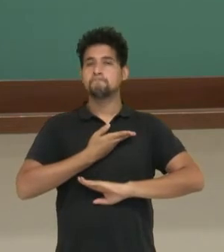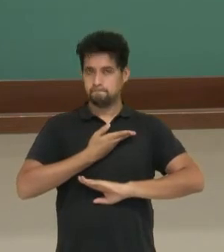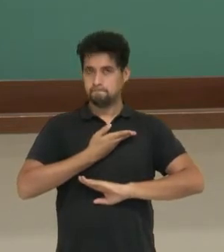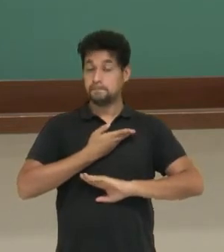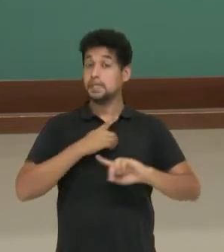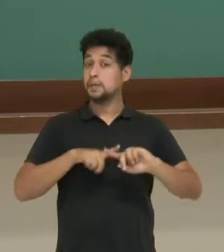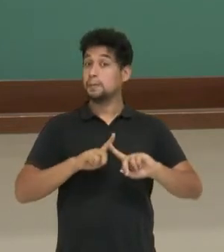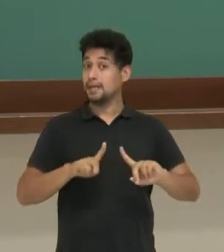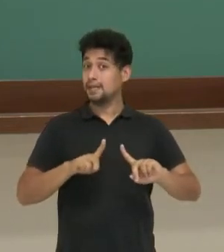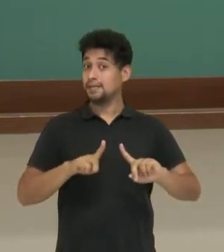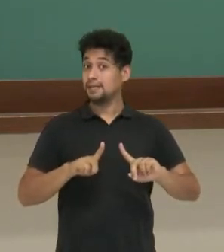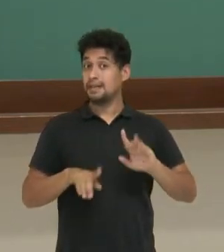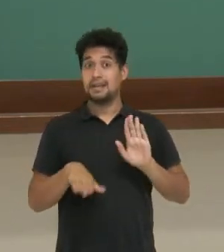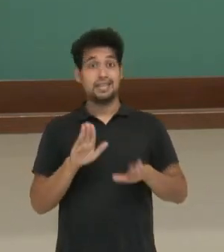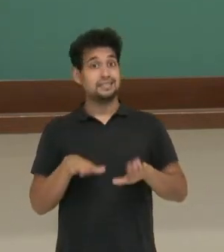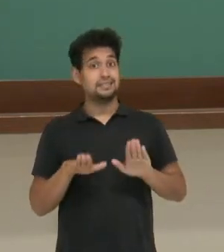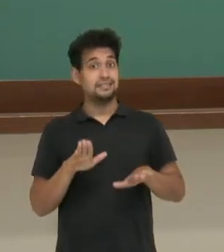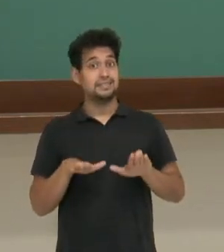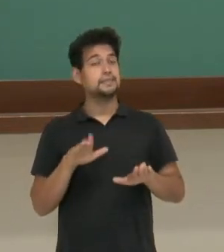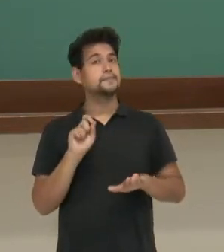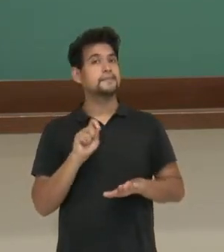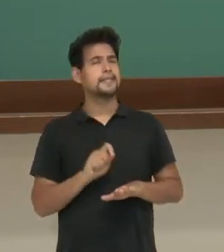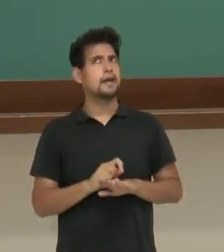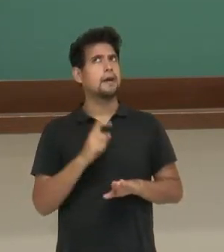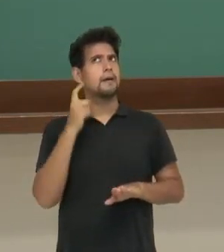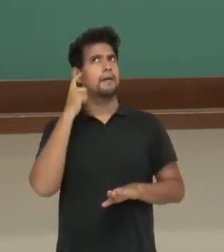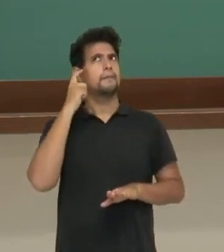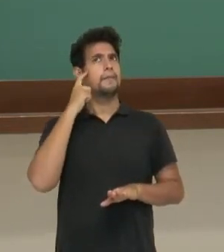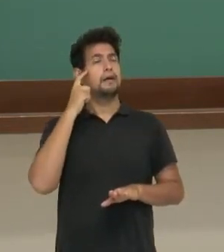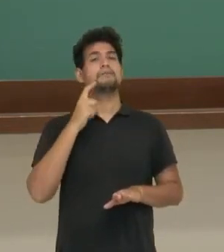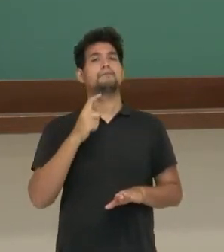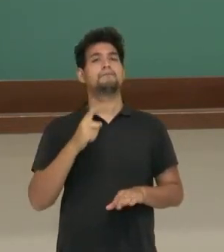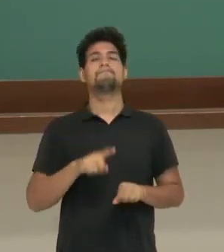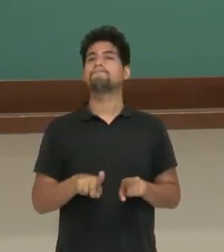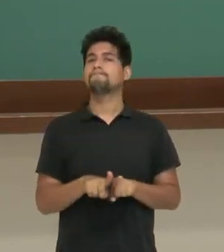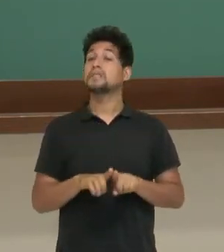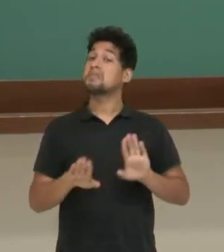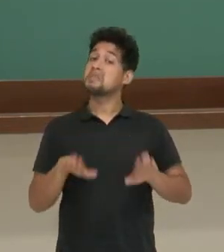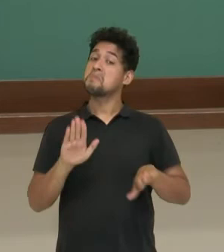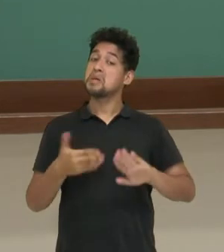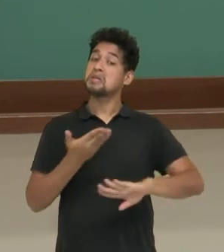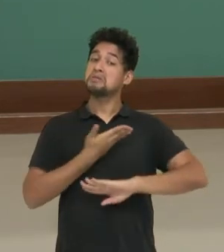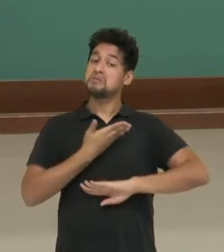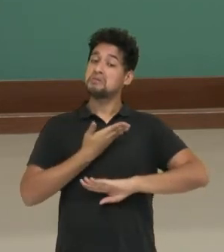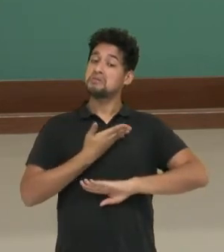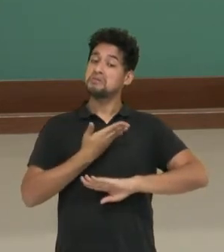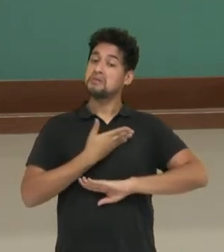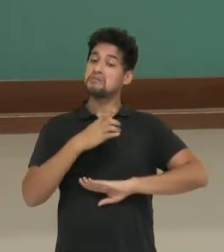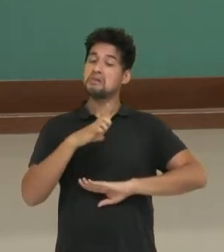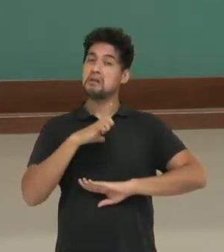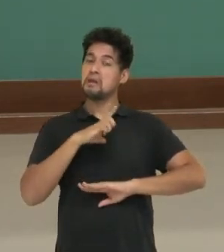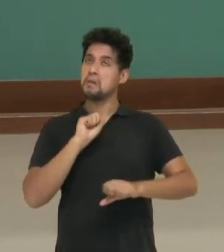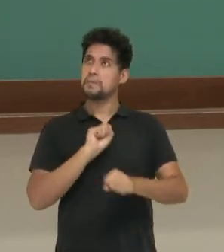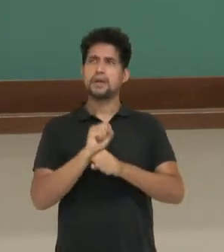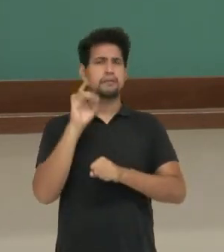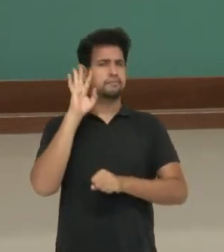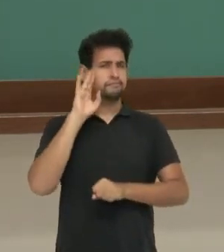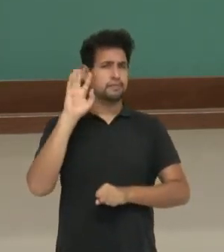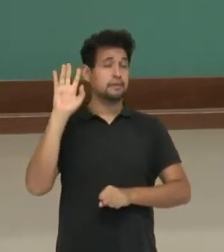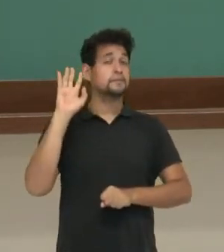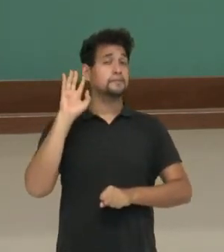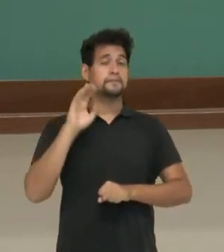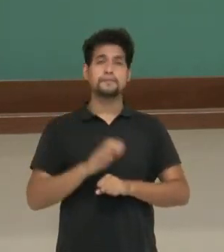repente, ela está sendo criativa dependendo da situação em que ela está fantasiando.